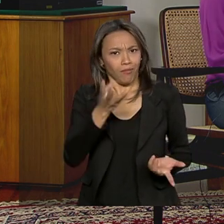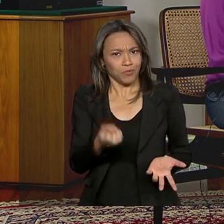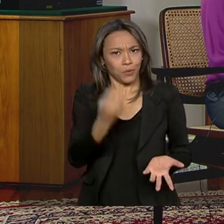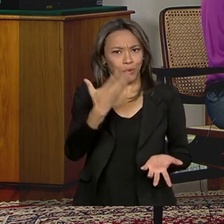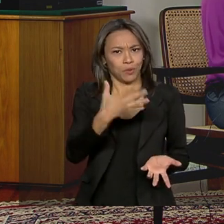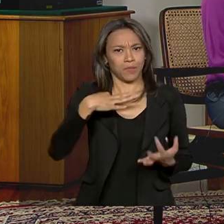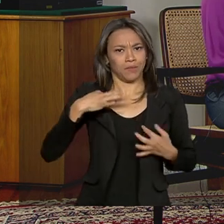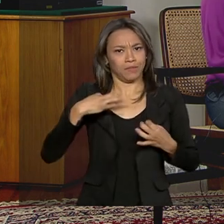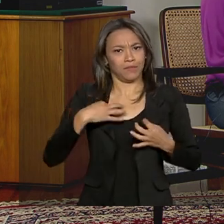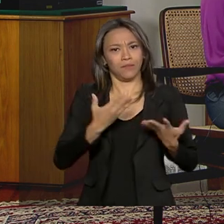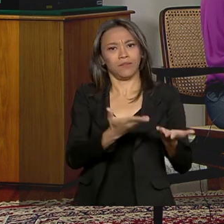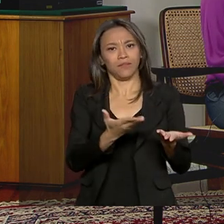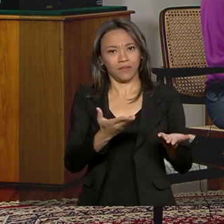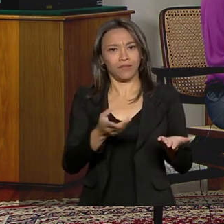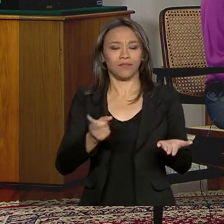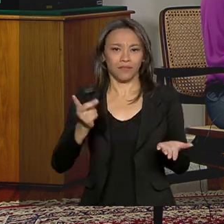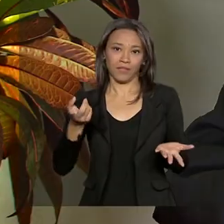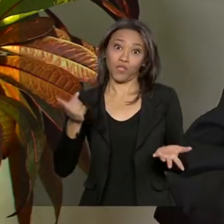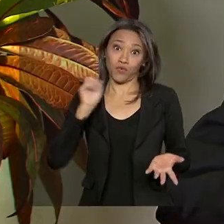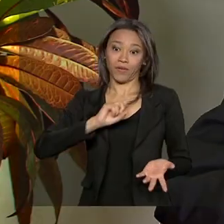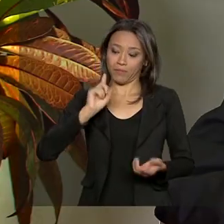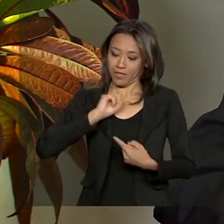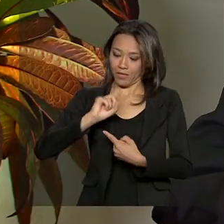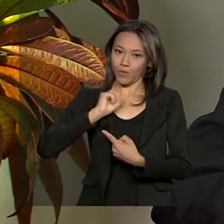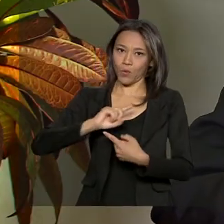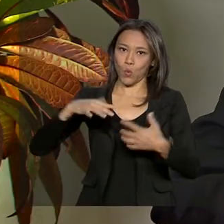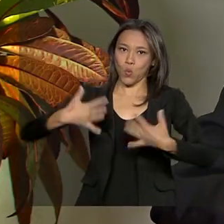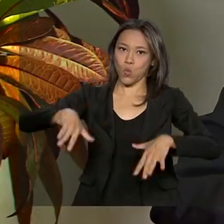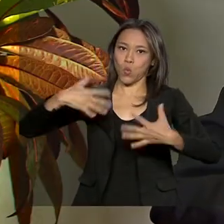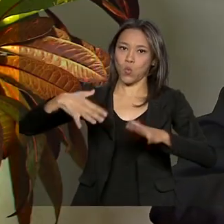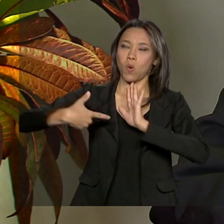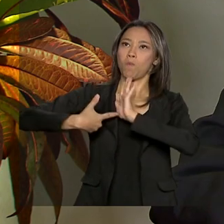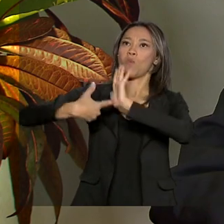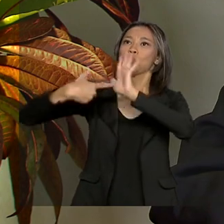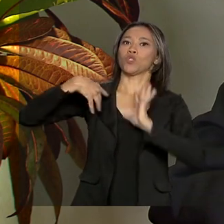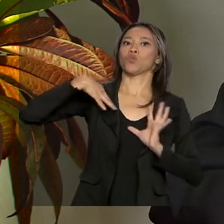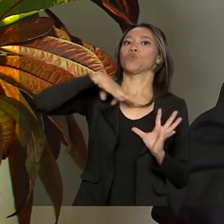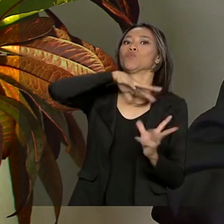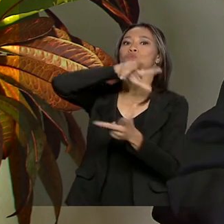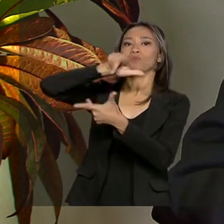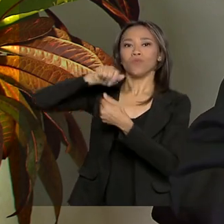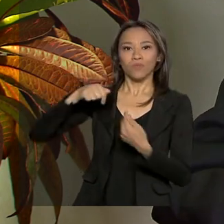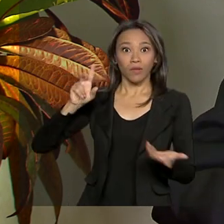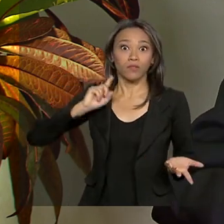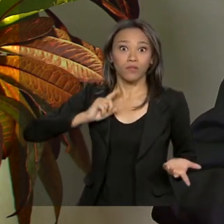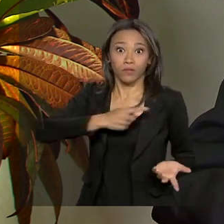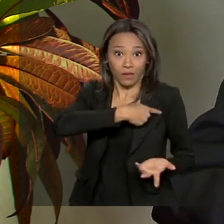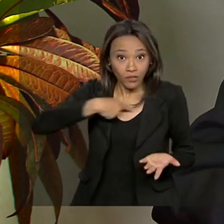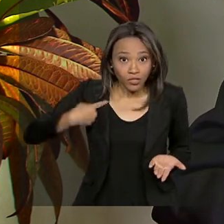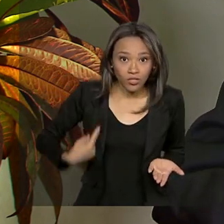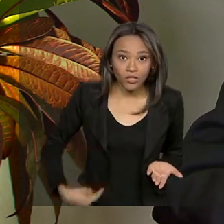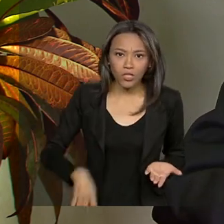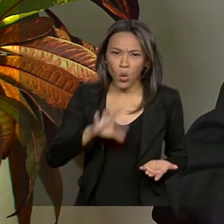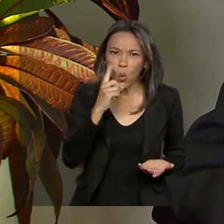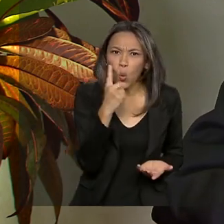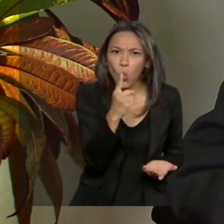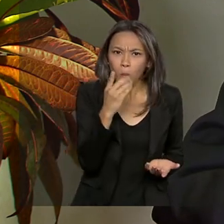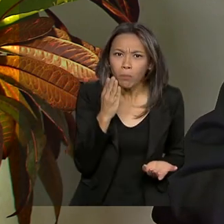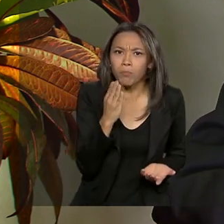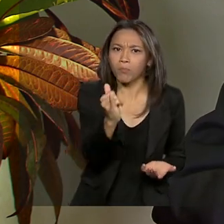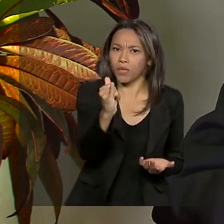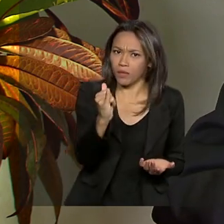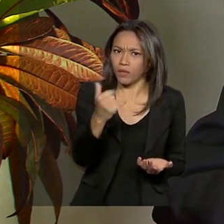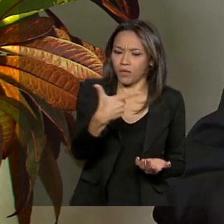jogou o Flamengo em nível internacional, na China. Bom, se o Flamengo tiver um milhão, um bilhão